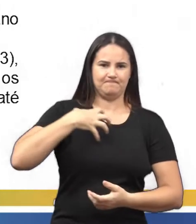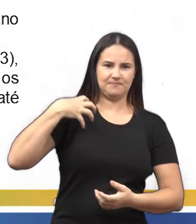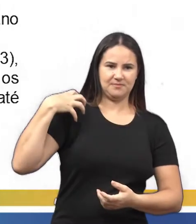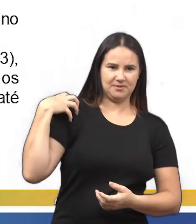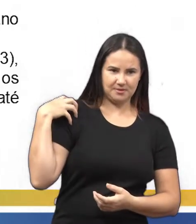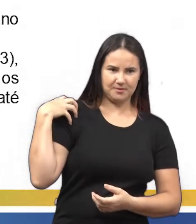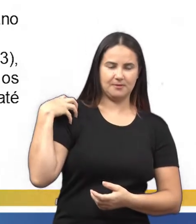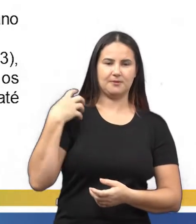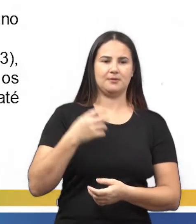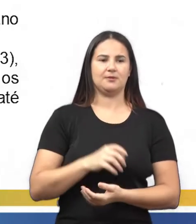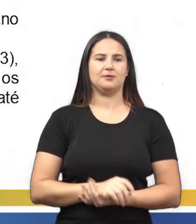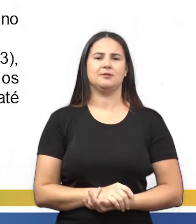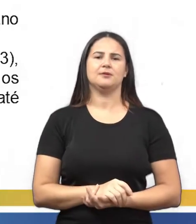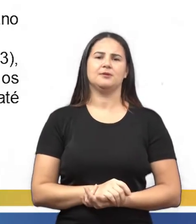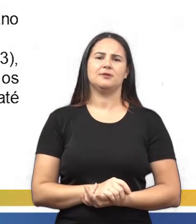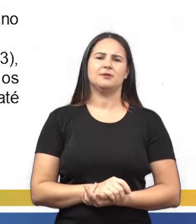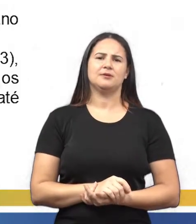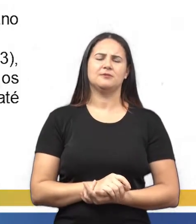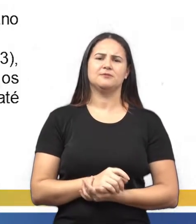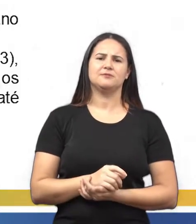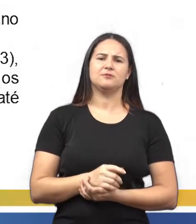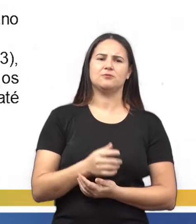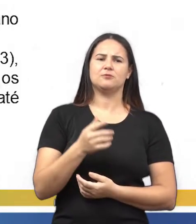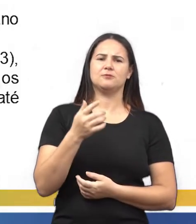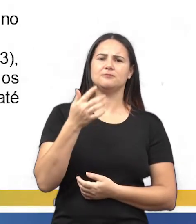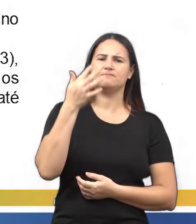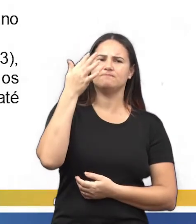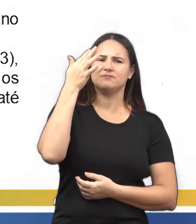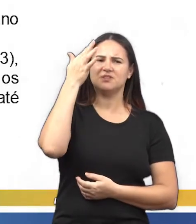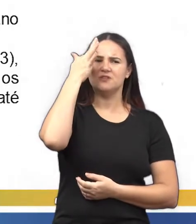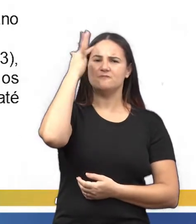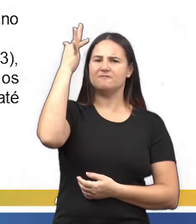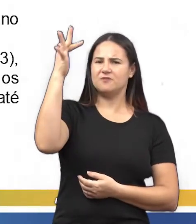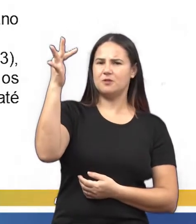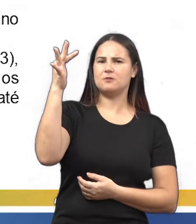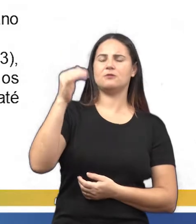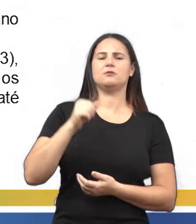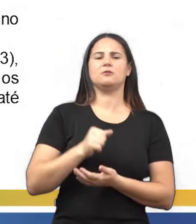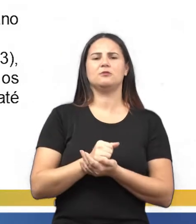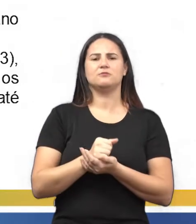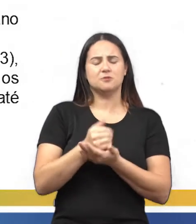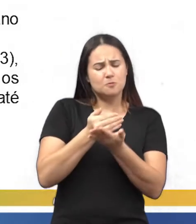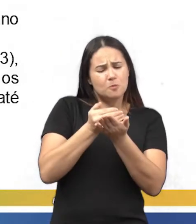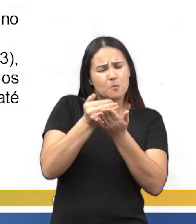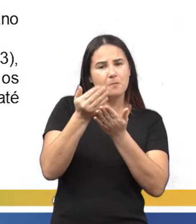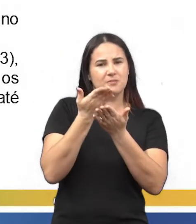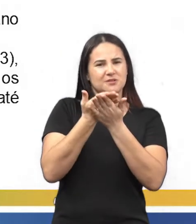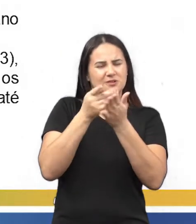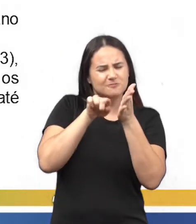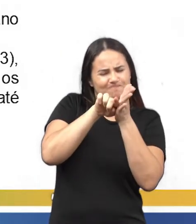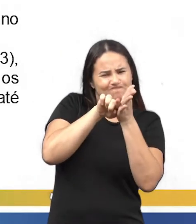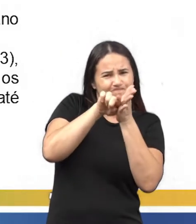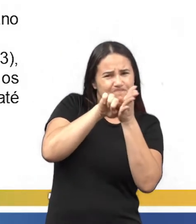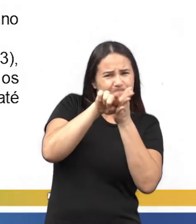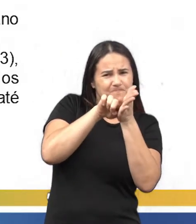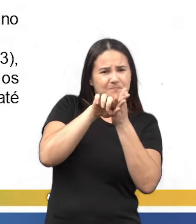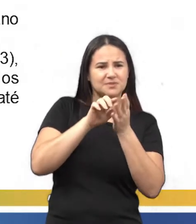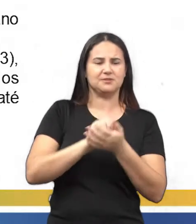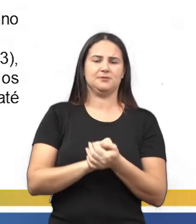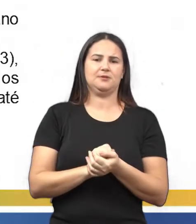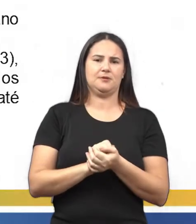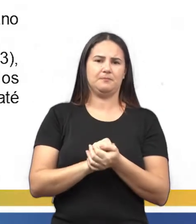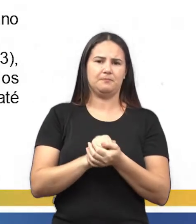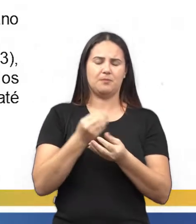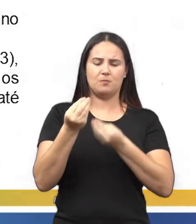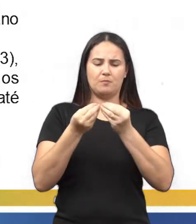Euclides foram os filósofos gregos que deram os primeiros passos no emprego de